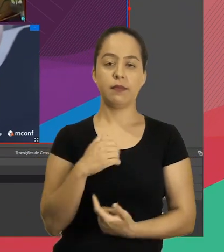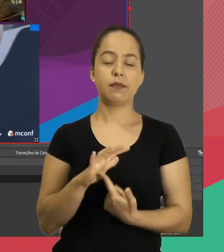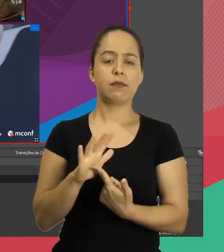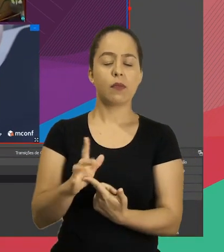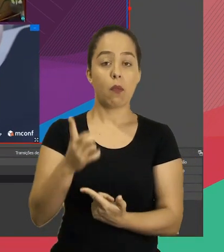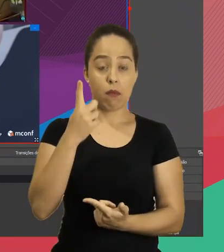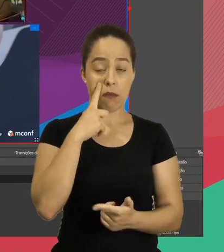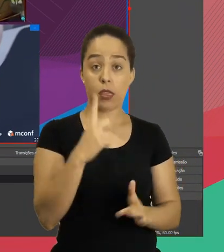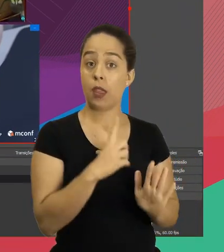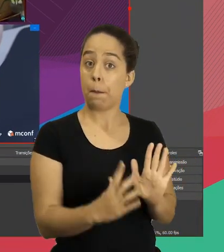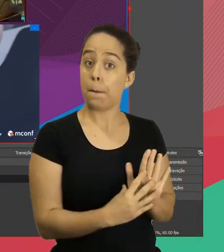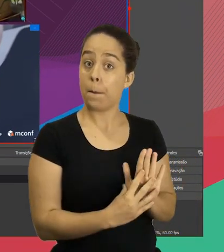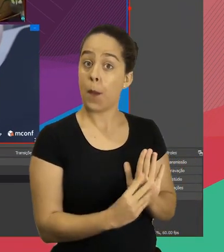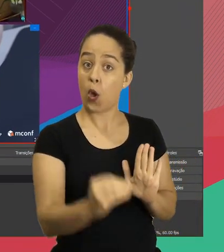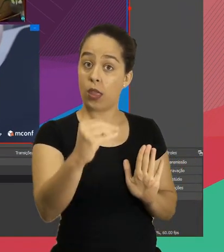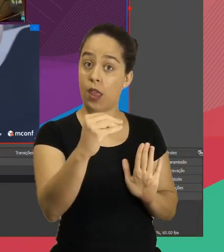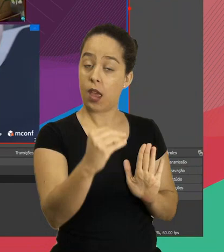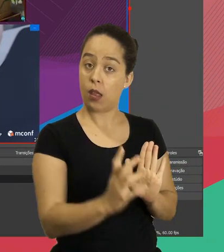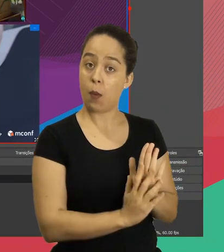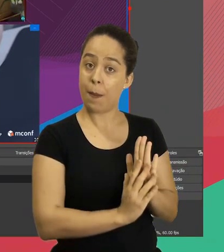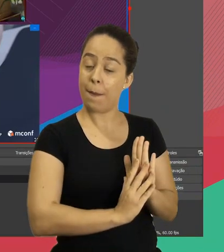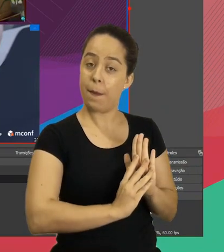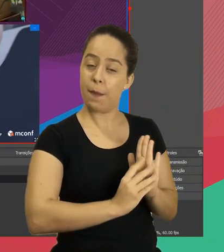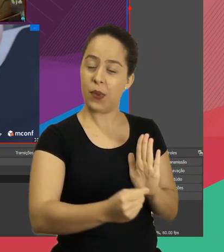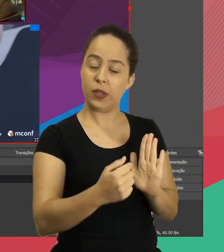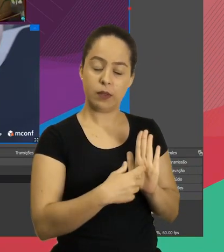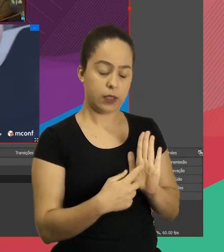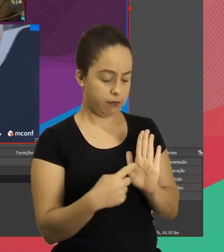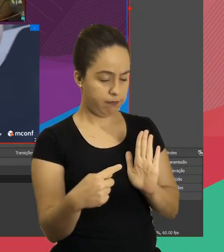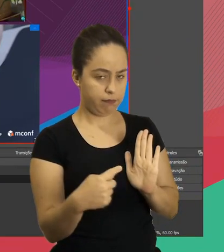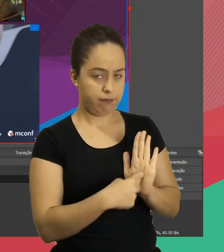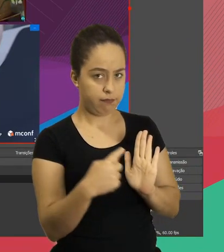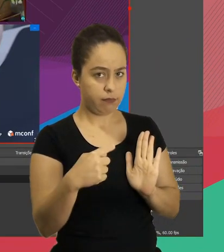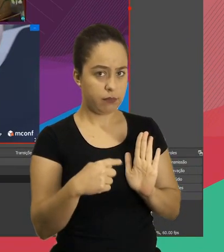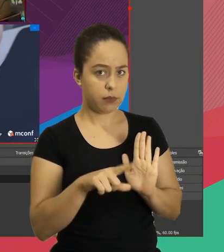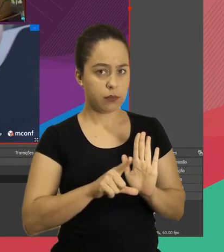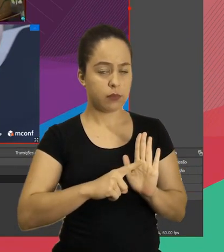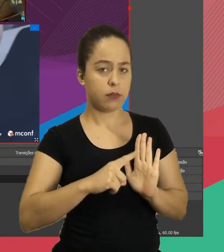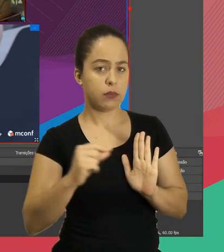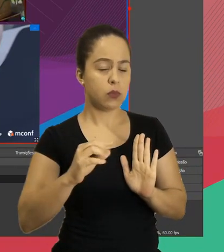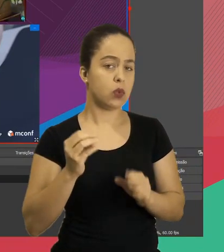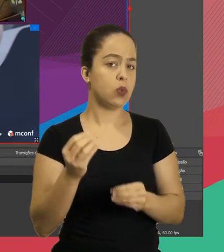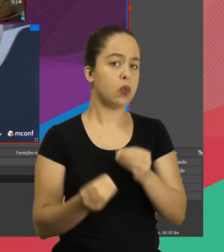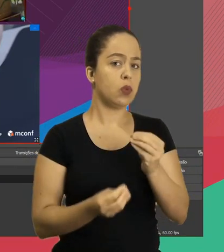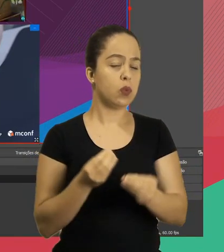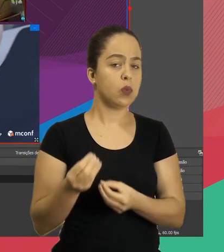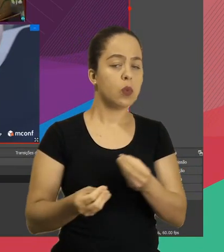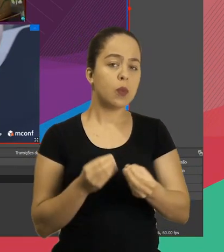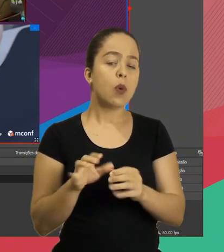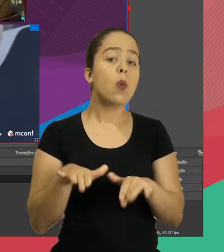conferência da RNP. Observe que, por padrão, quando você adiciona